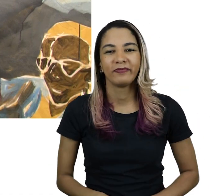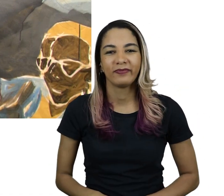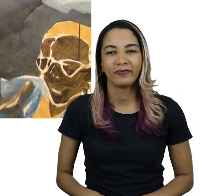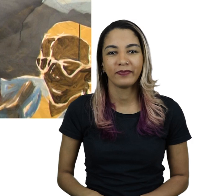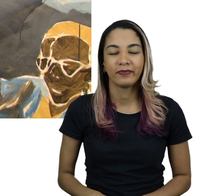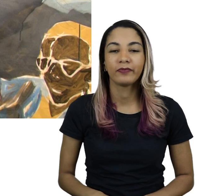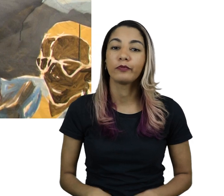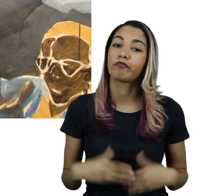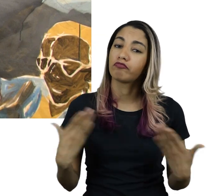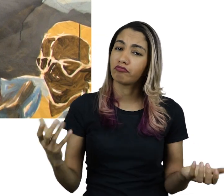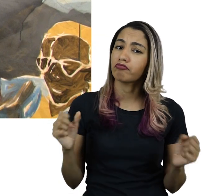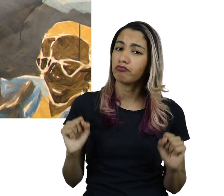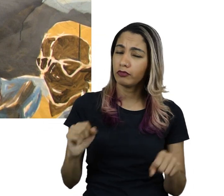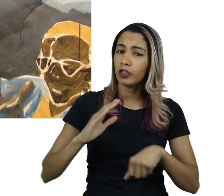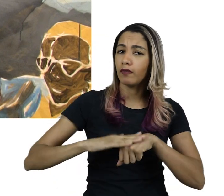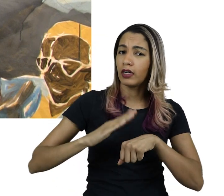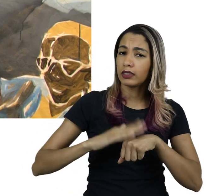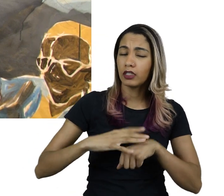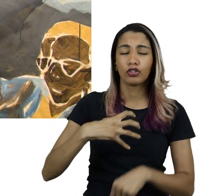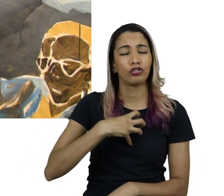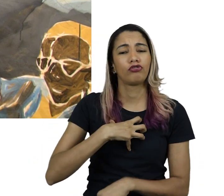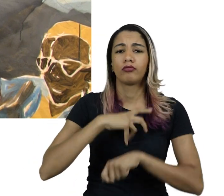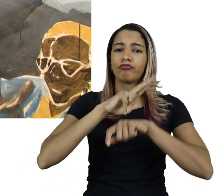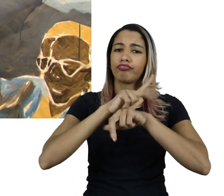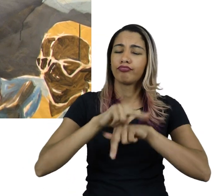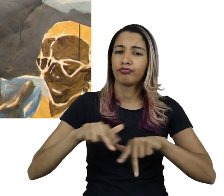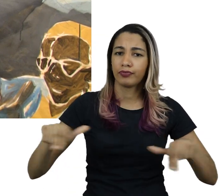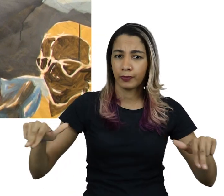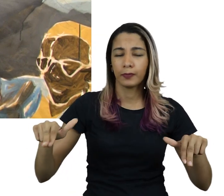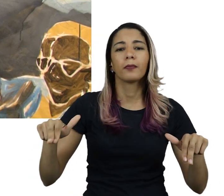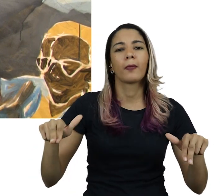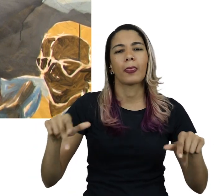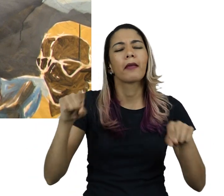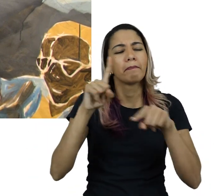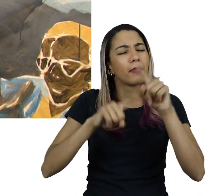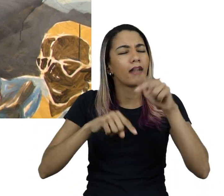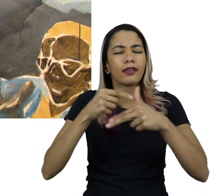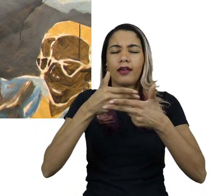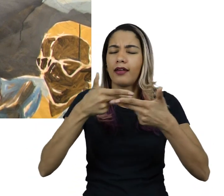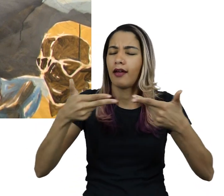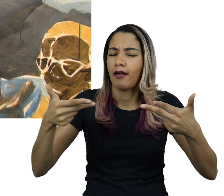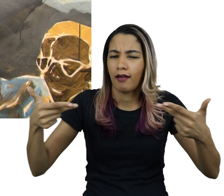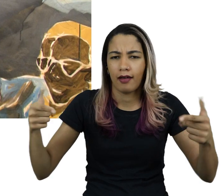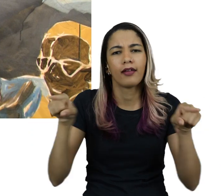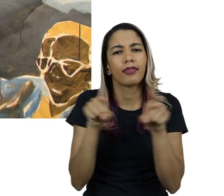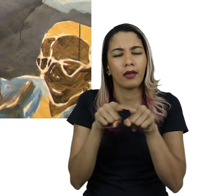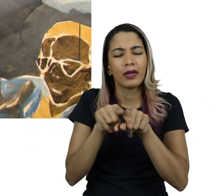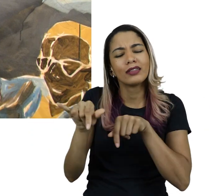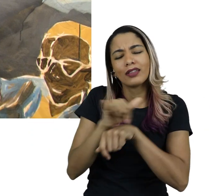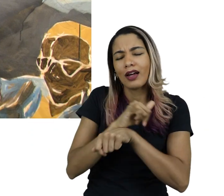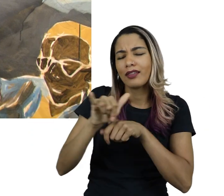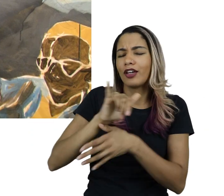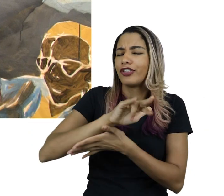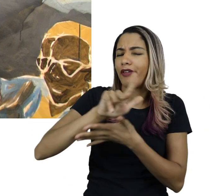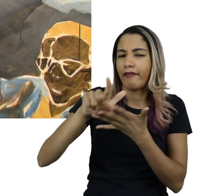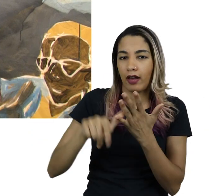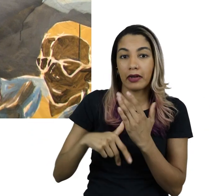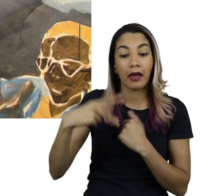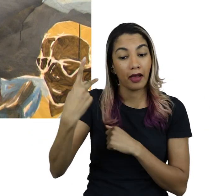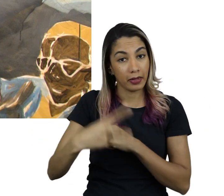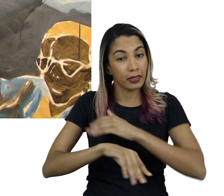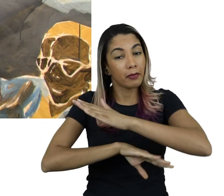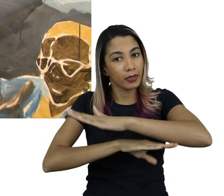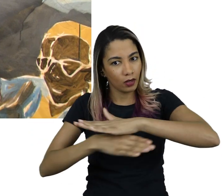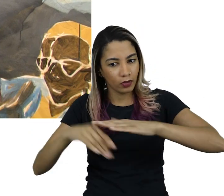representa a si mesmo. Ele pode ser feito de muitas maneiras, com muitos materiais e técnicas diferentes.